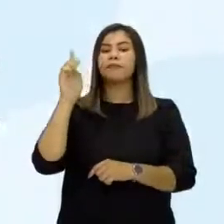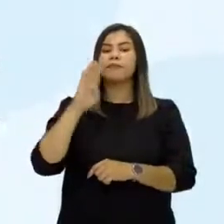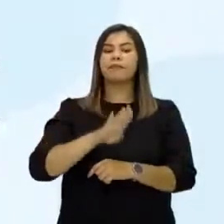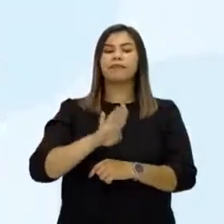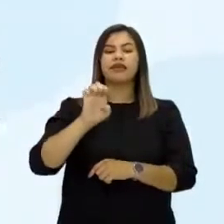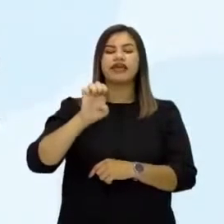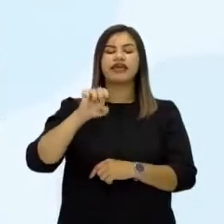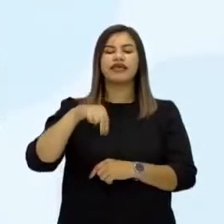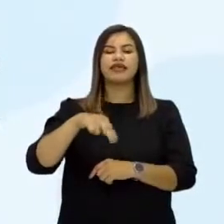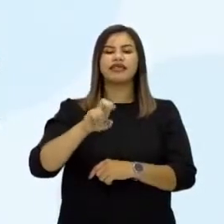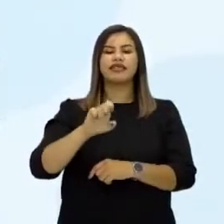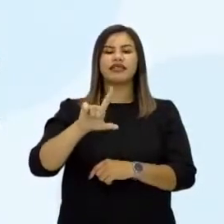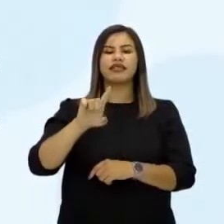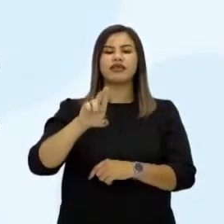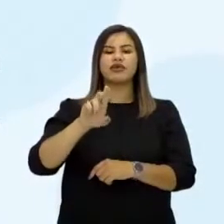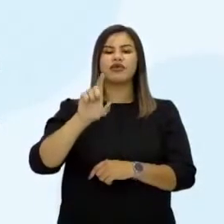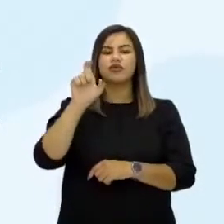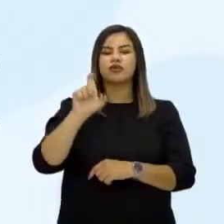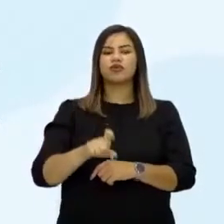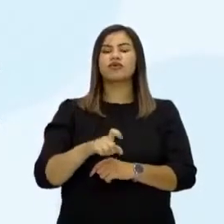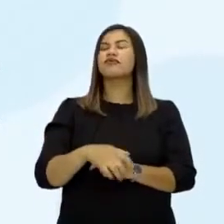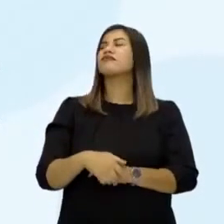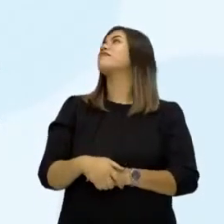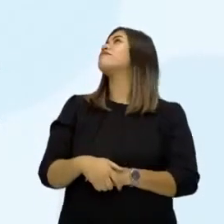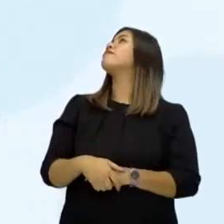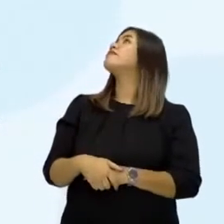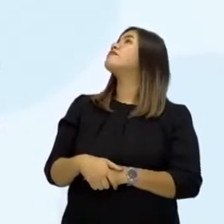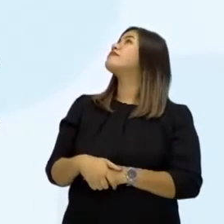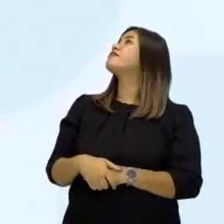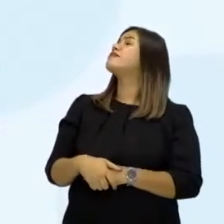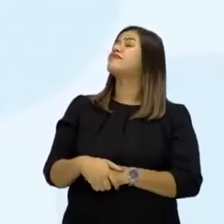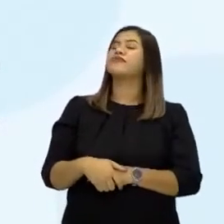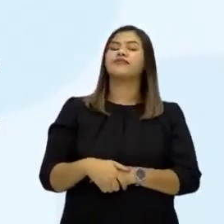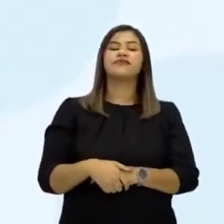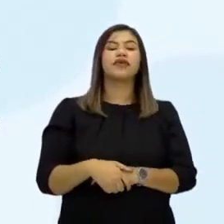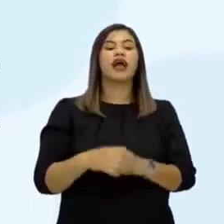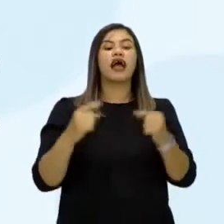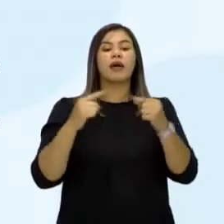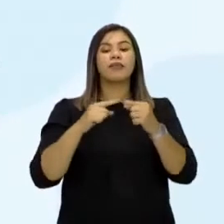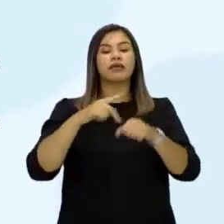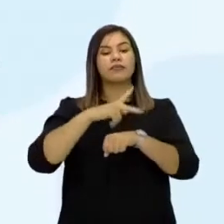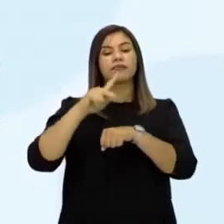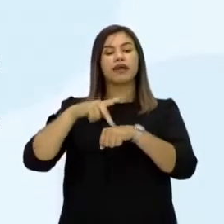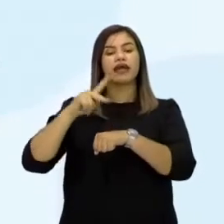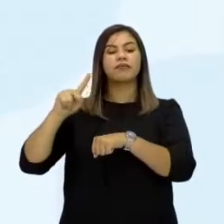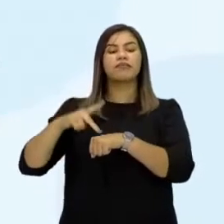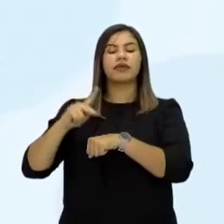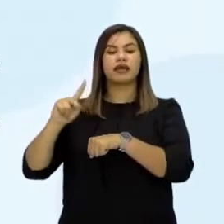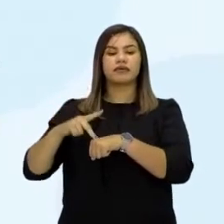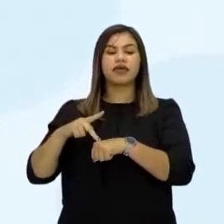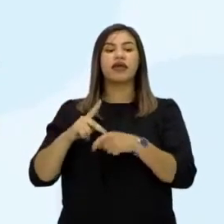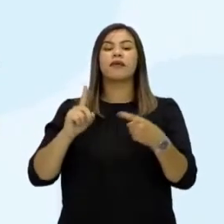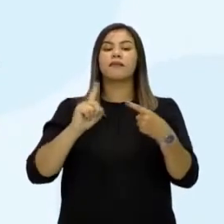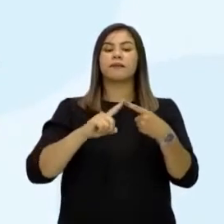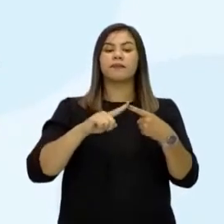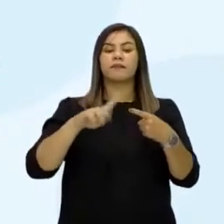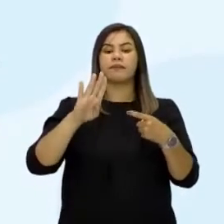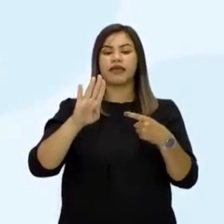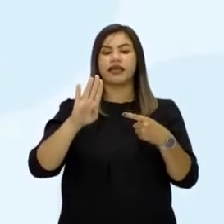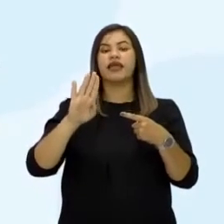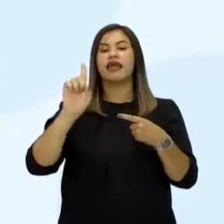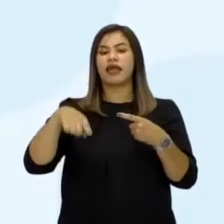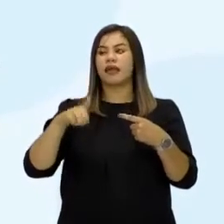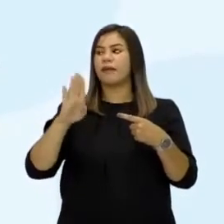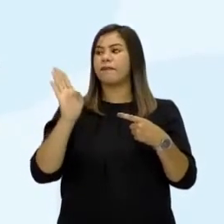pode aí colocar na tela, por gentileza, tá aí, ó. O nome vem das primeiras letras de cada país, né? Que é o B, de Bélgica, né?